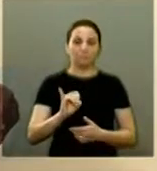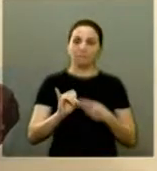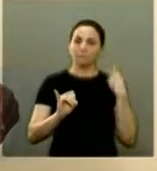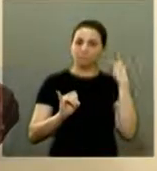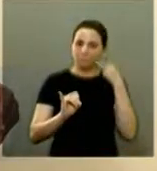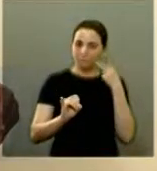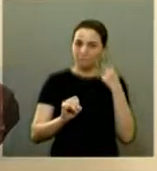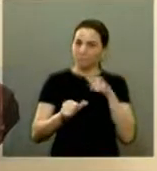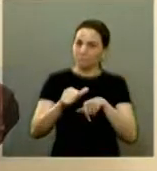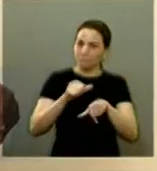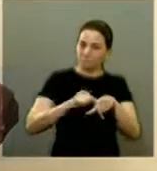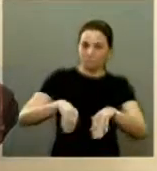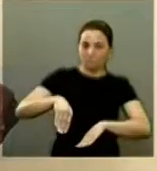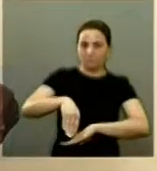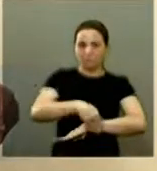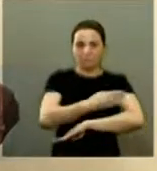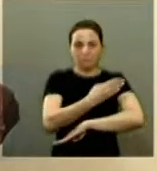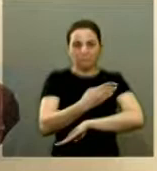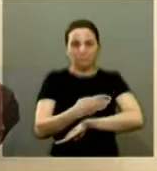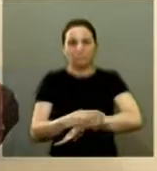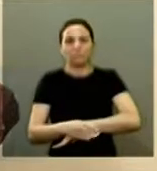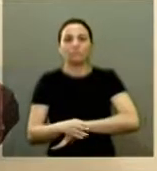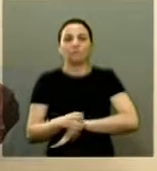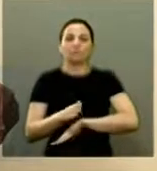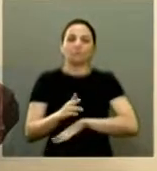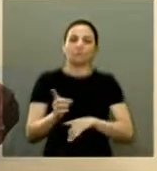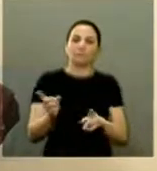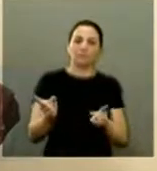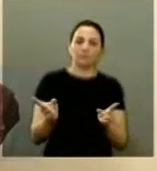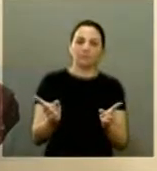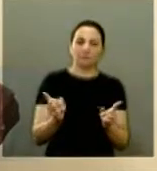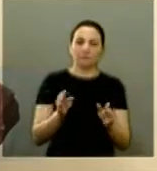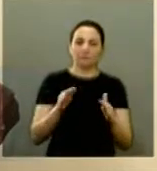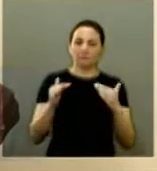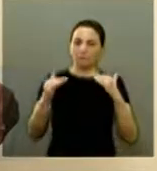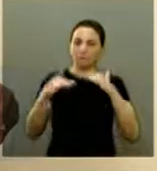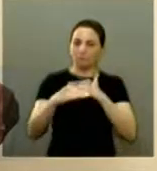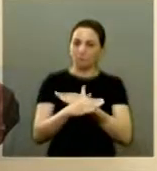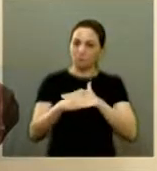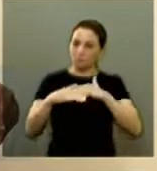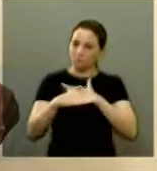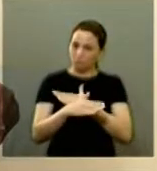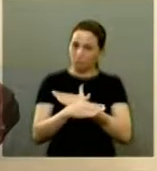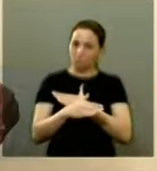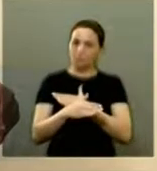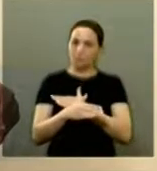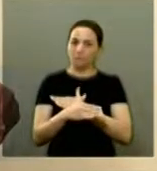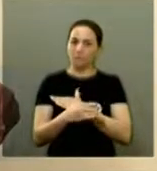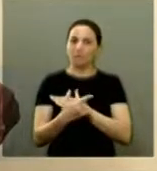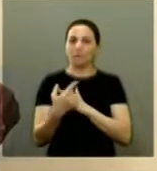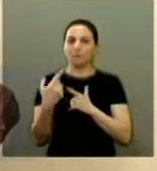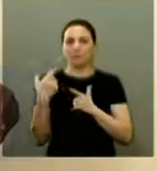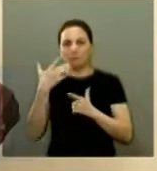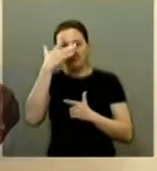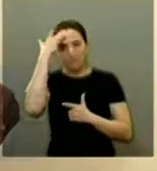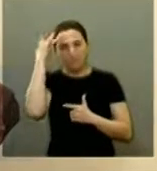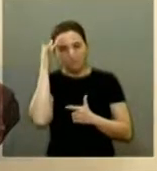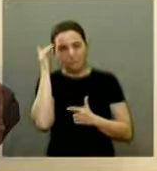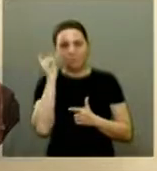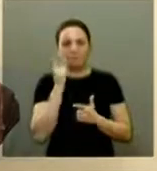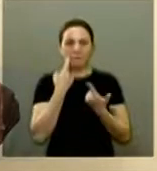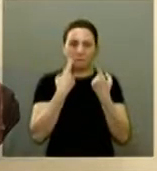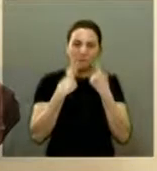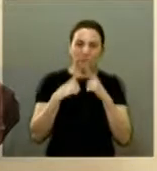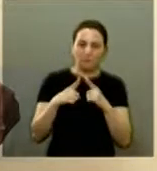sugestão de mudança de rua para não se tornar mão dupla muitos questionam por não querer dar uma voltinha